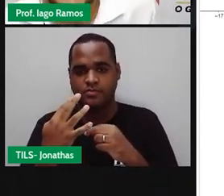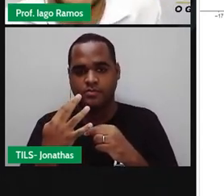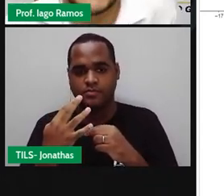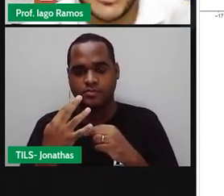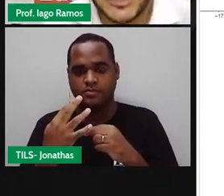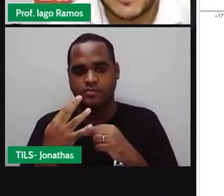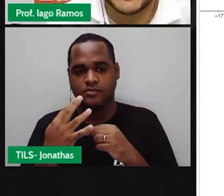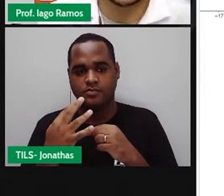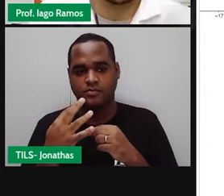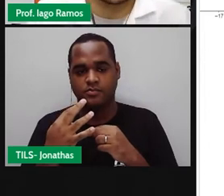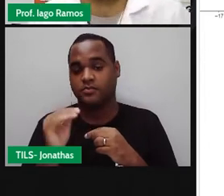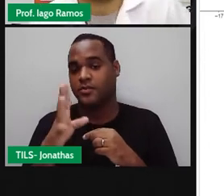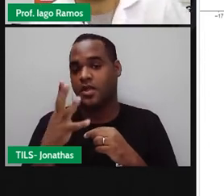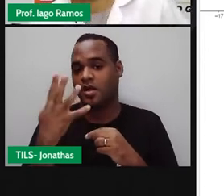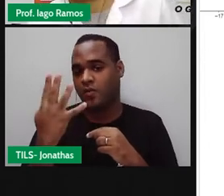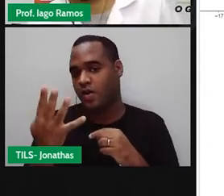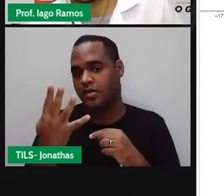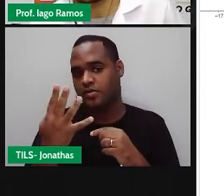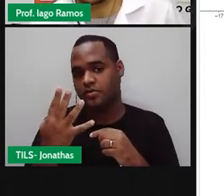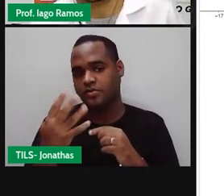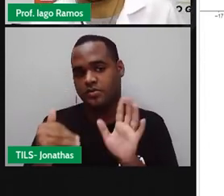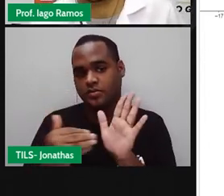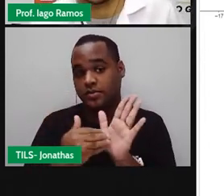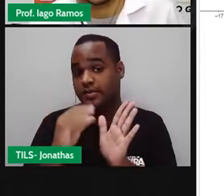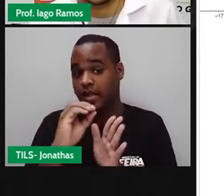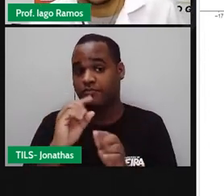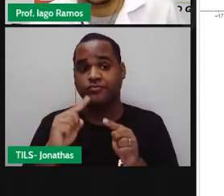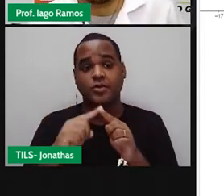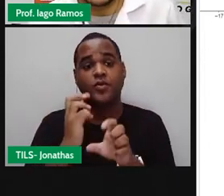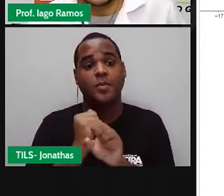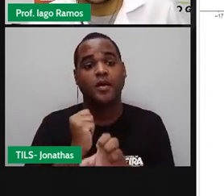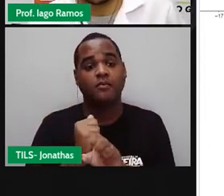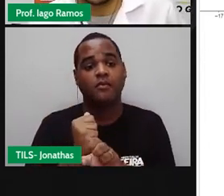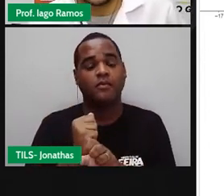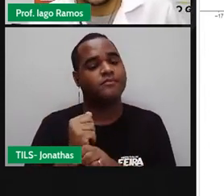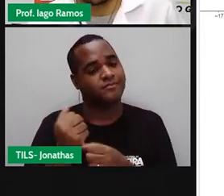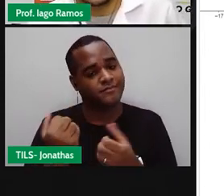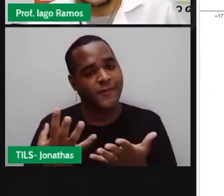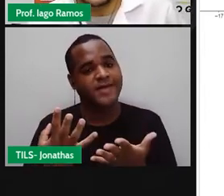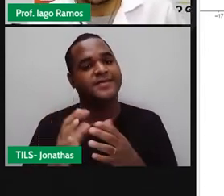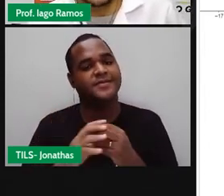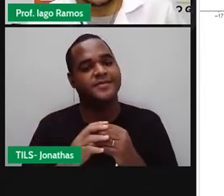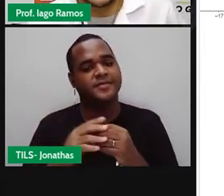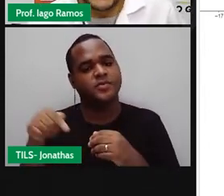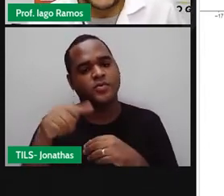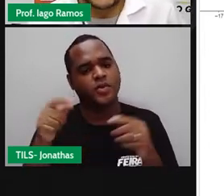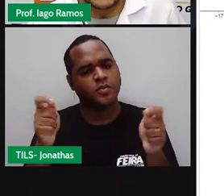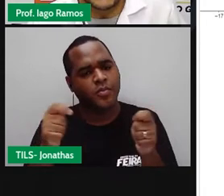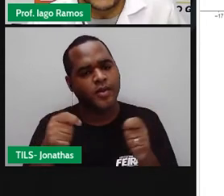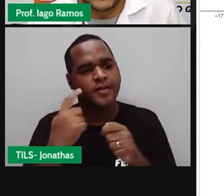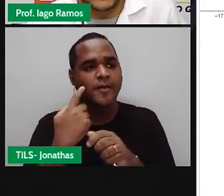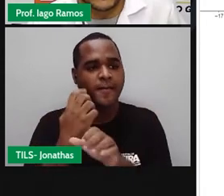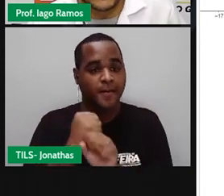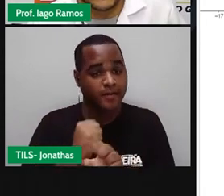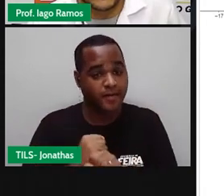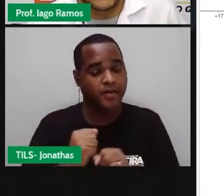Então, a distância de 4 até zero é 4. Mas, eu poderia pegar de menos 4.